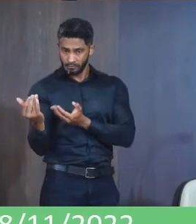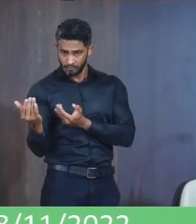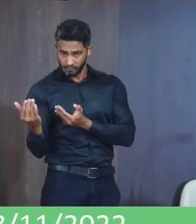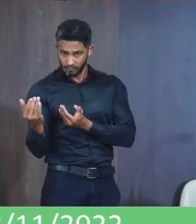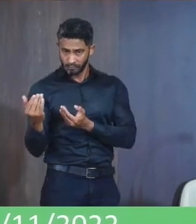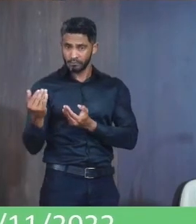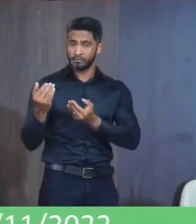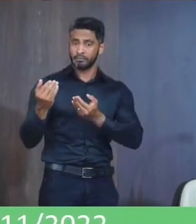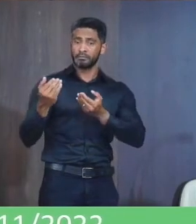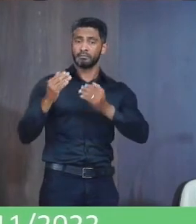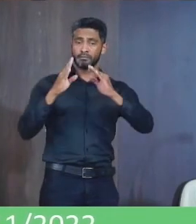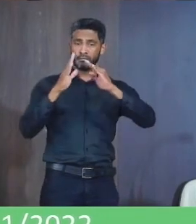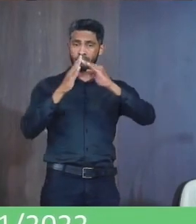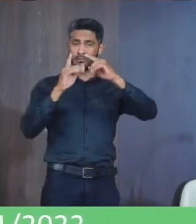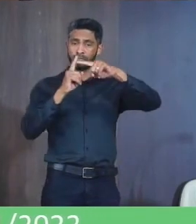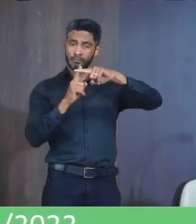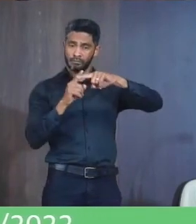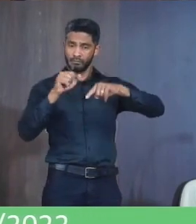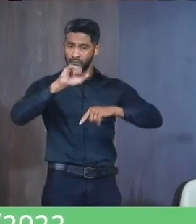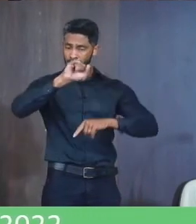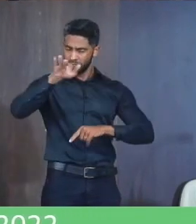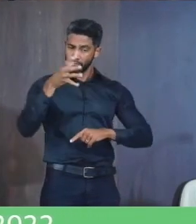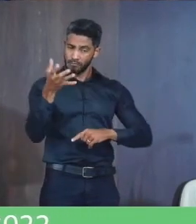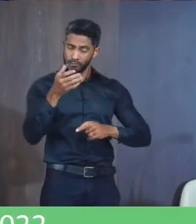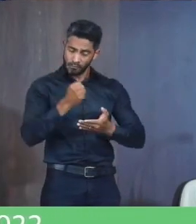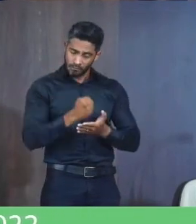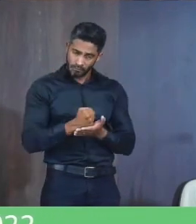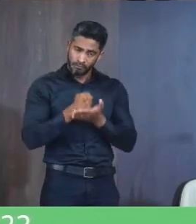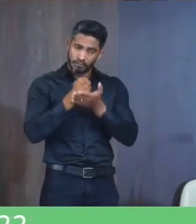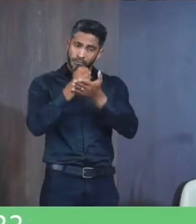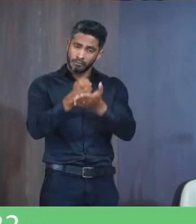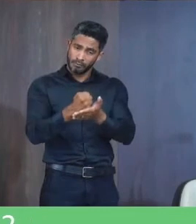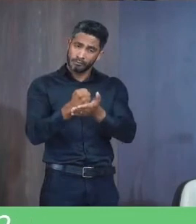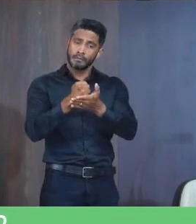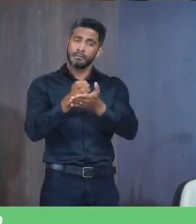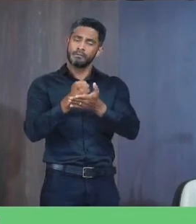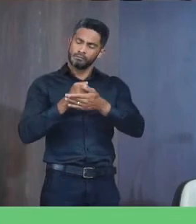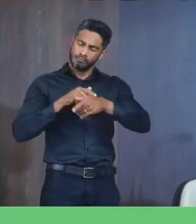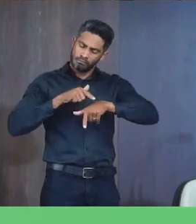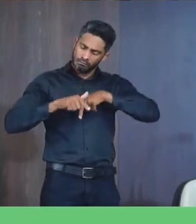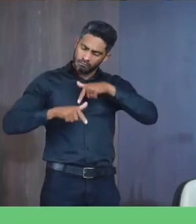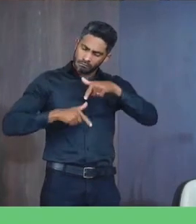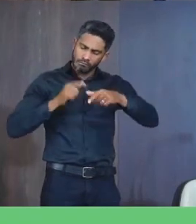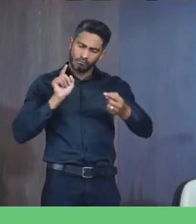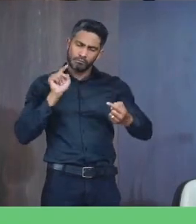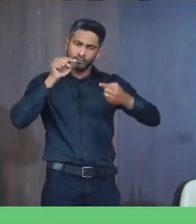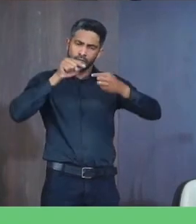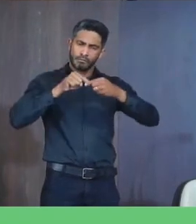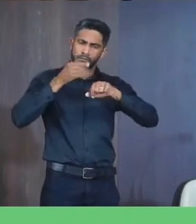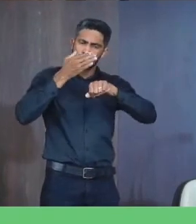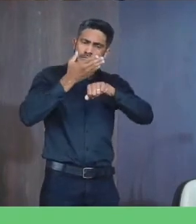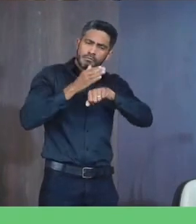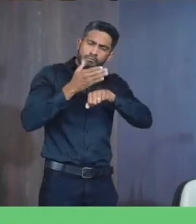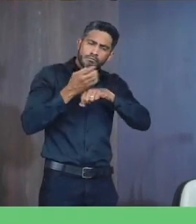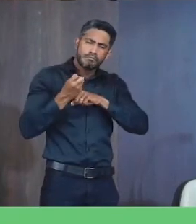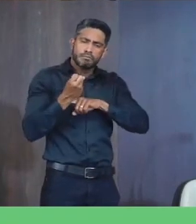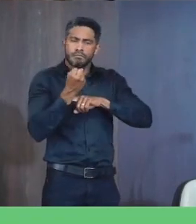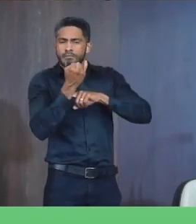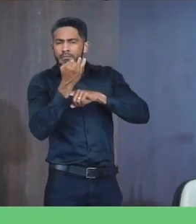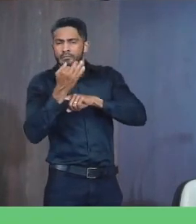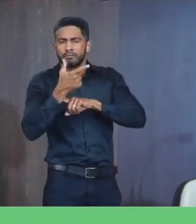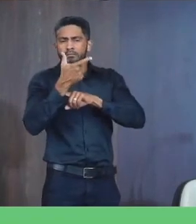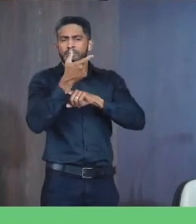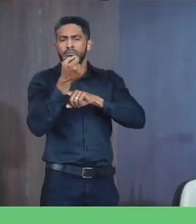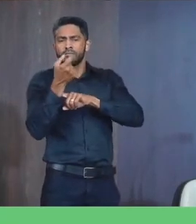Profundamente contar com seu apoio A esta grande missão que objetiva a participação de um número total De